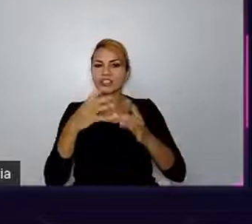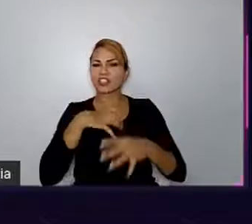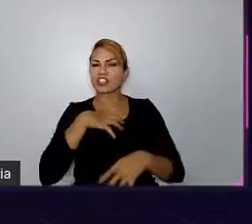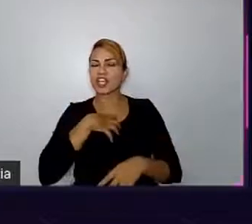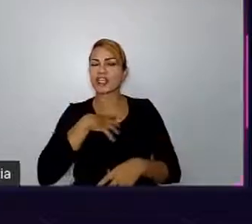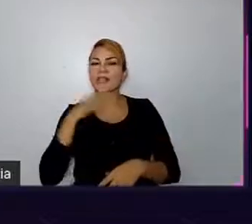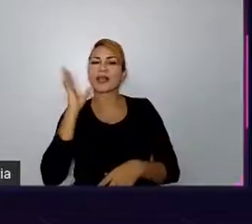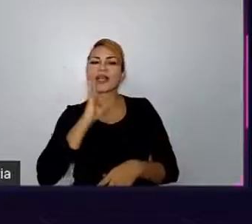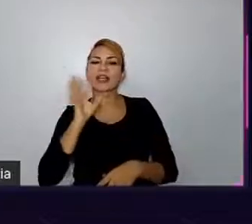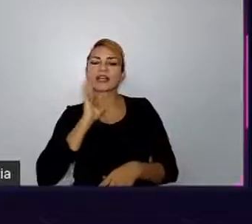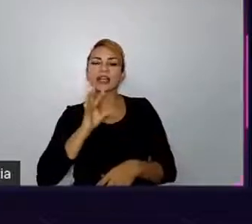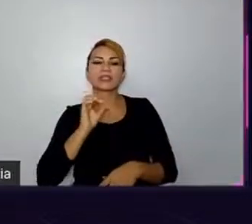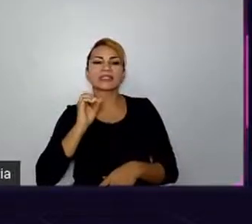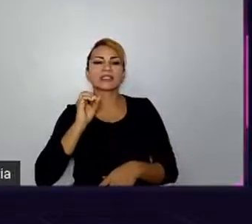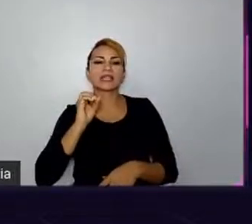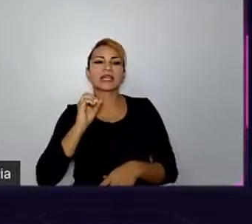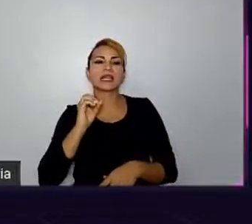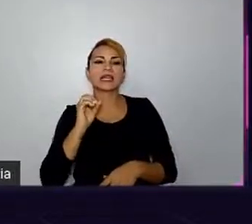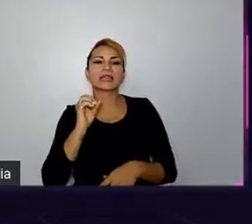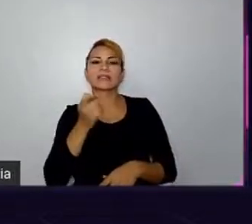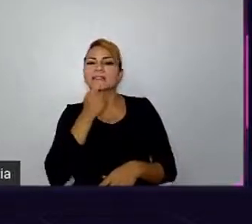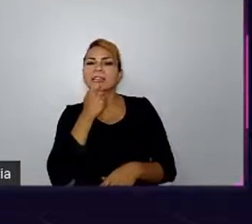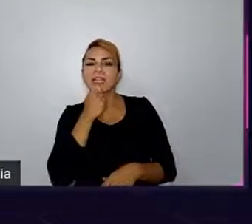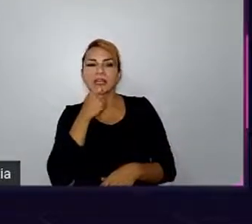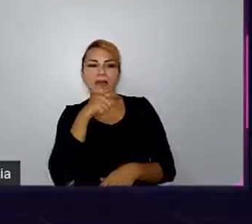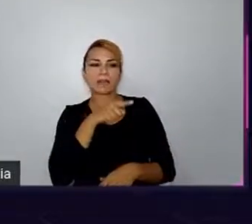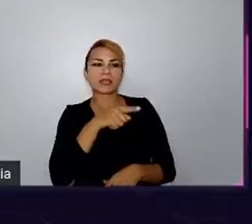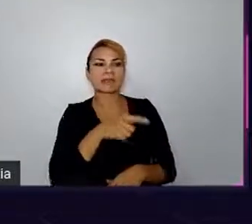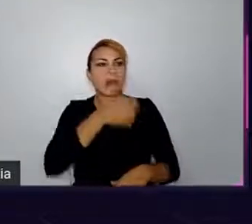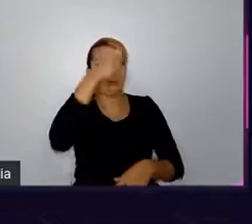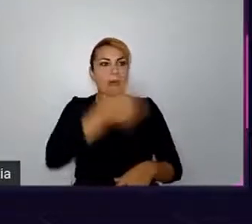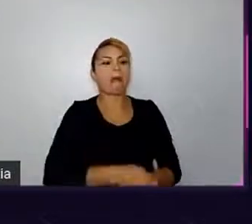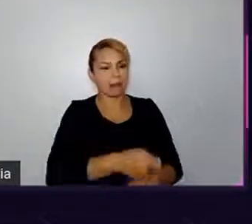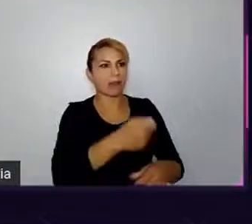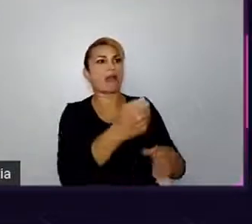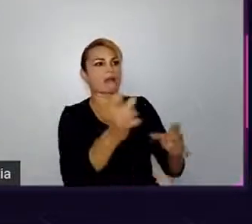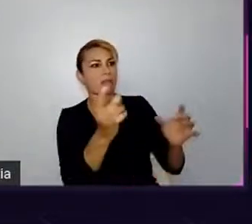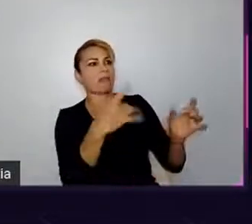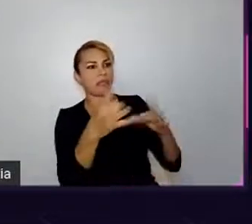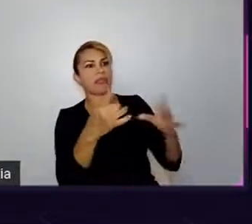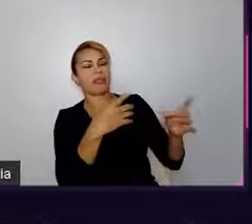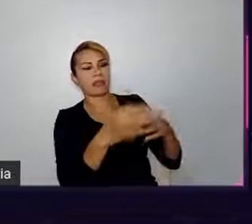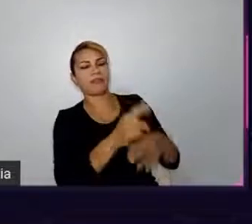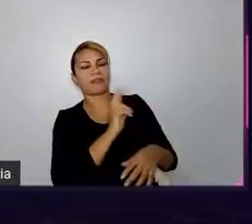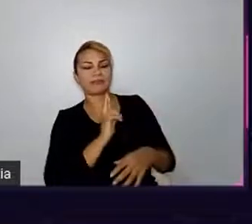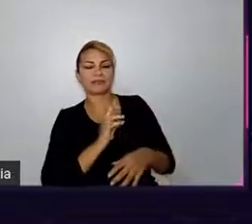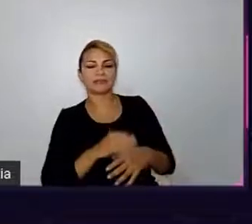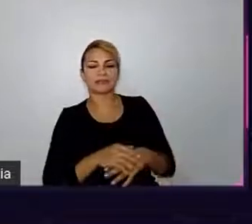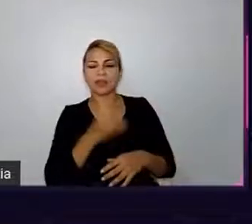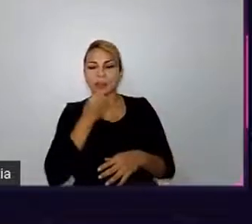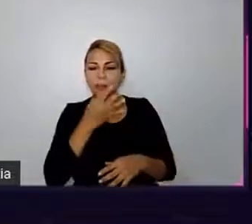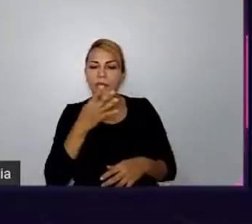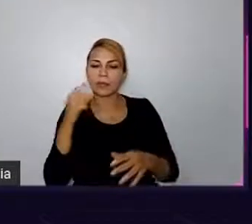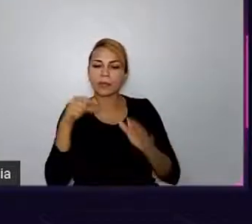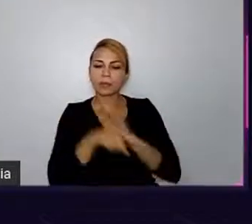situação de obrigação? Boa pergunta. Deixa eu pensar aqui um Tico.